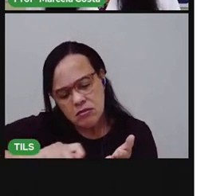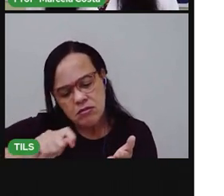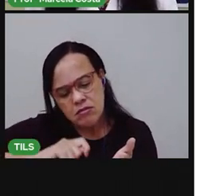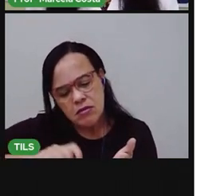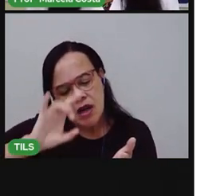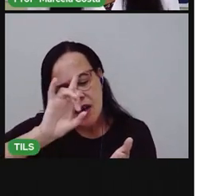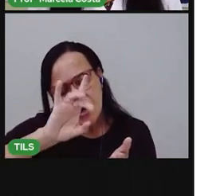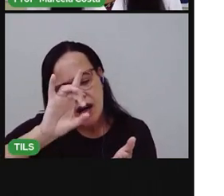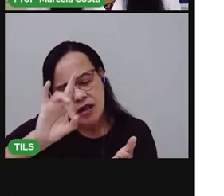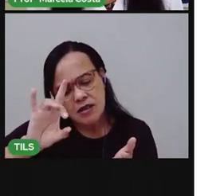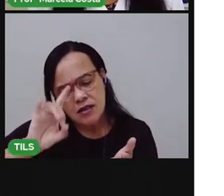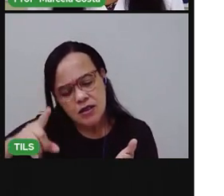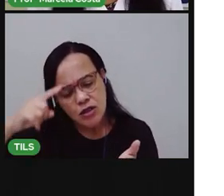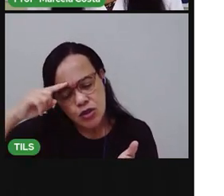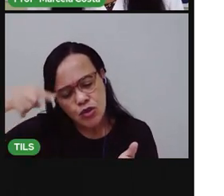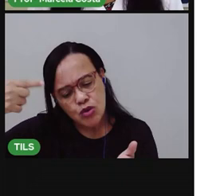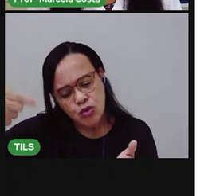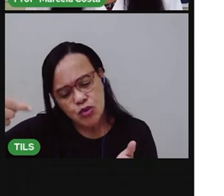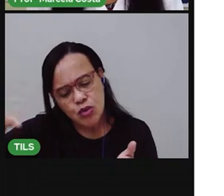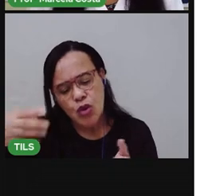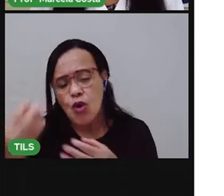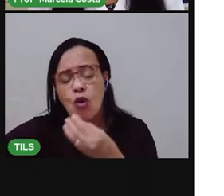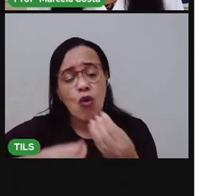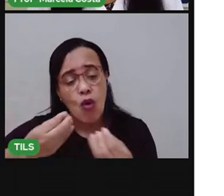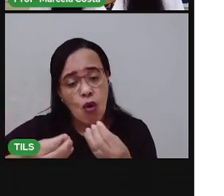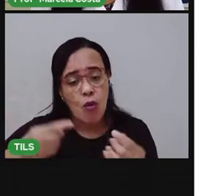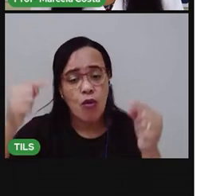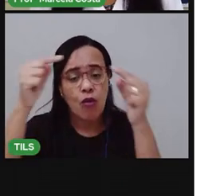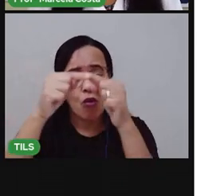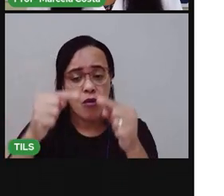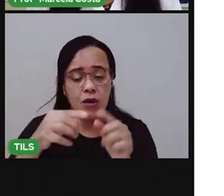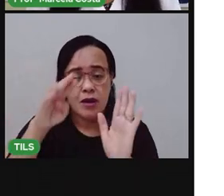diárias para também organizar aí a sua rotina.